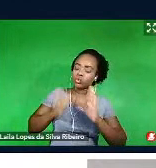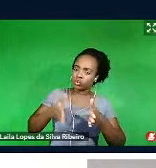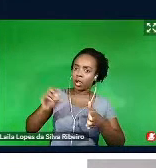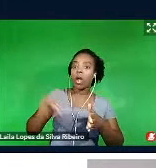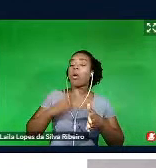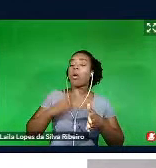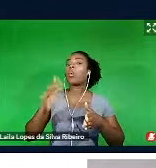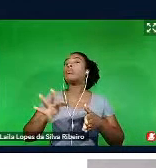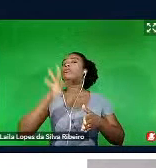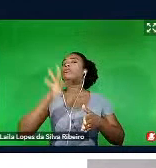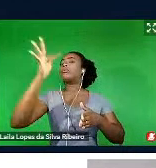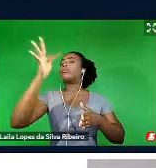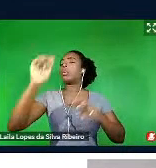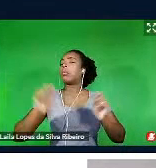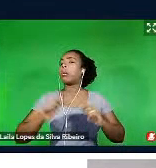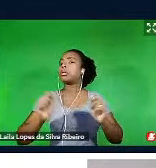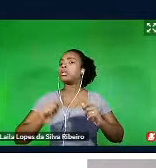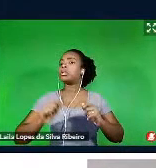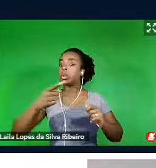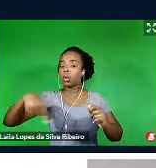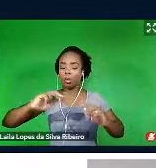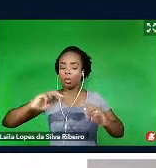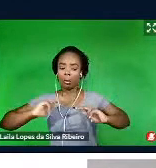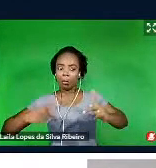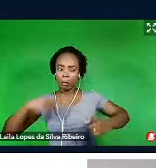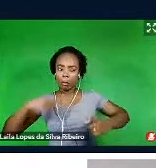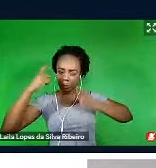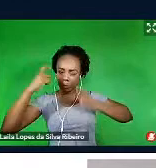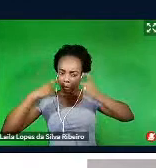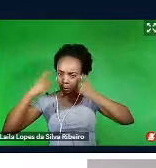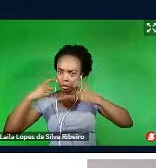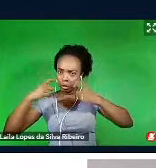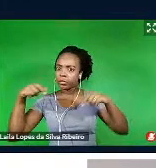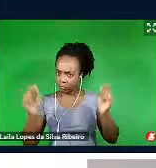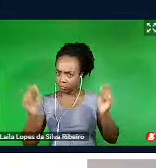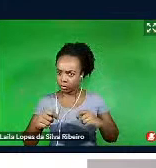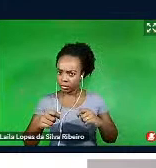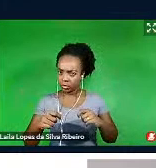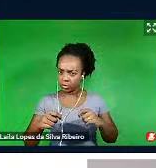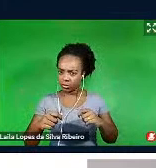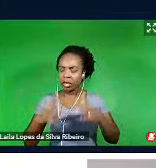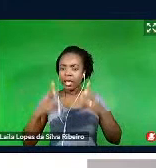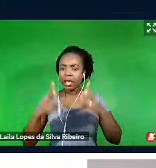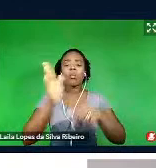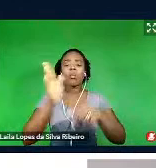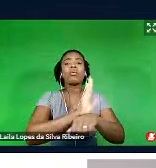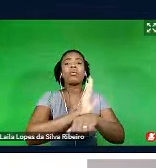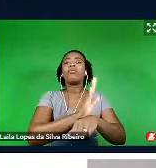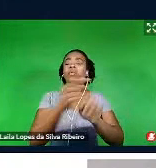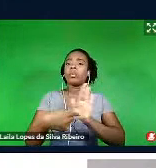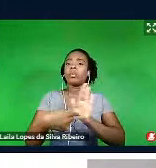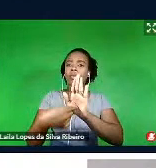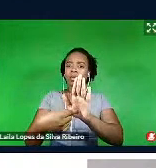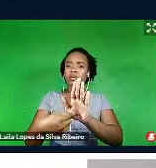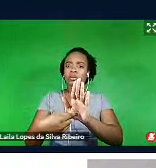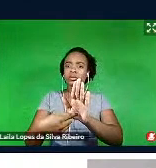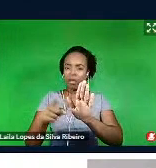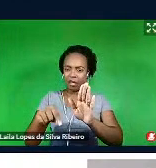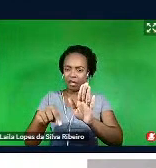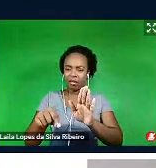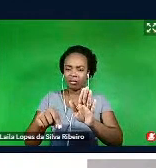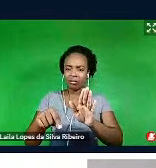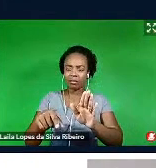preocupação para nós humanos como em um dos filmes mostra, tem bem essa inquietação, né,